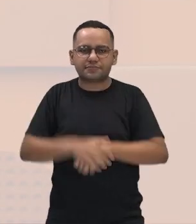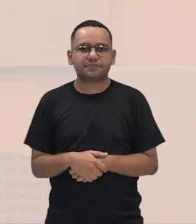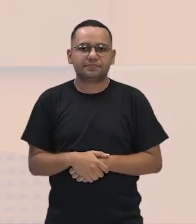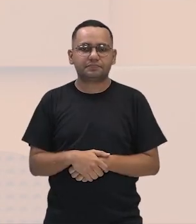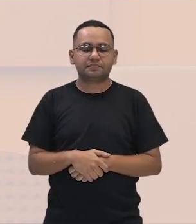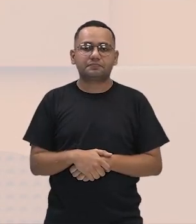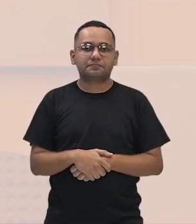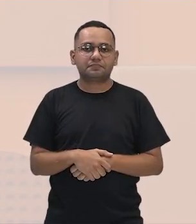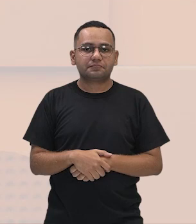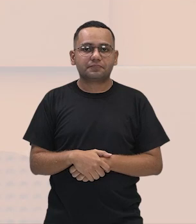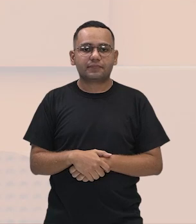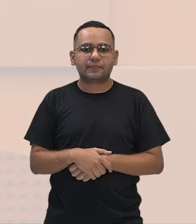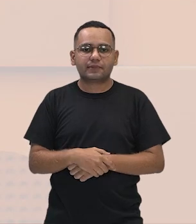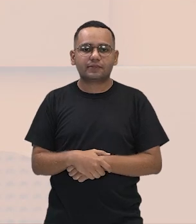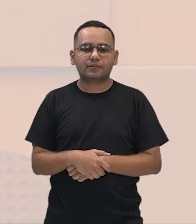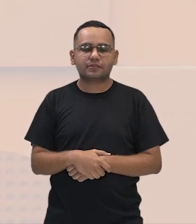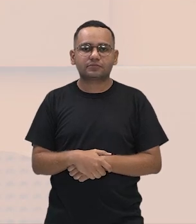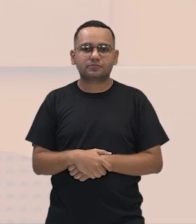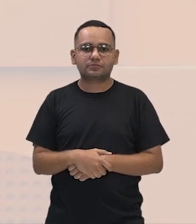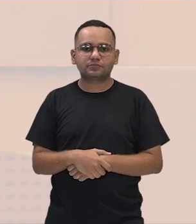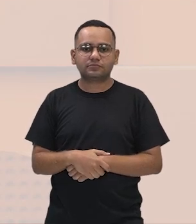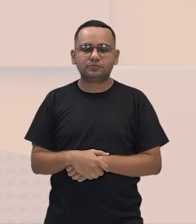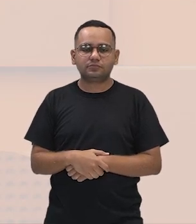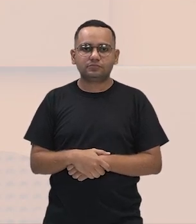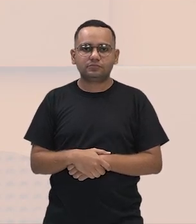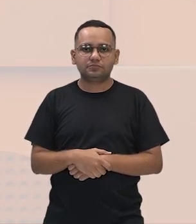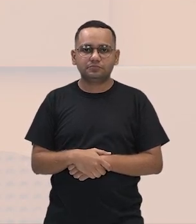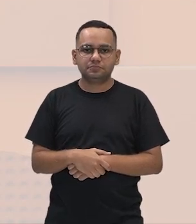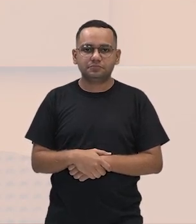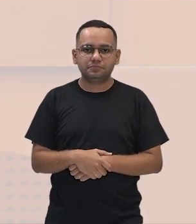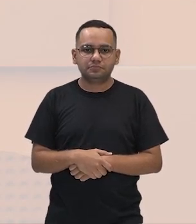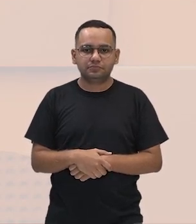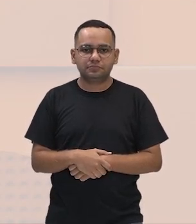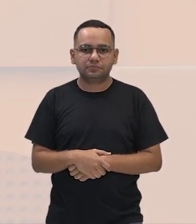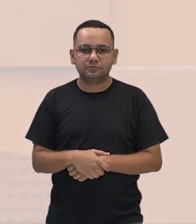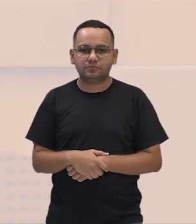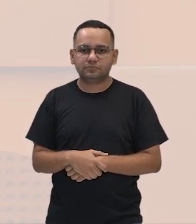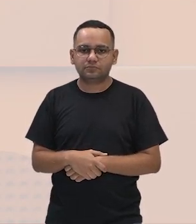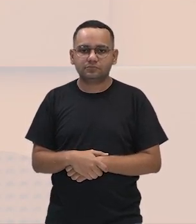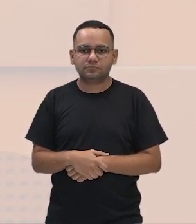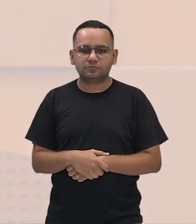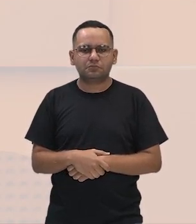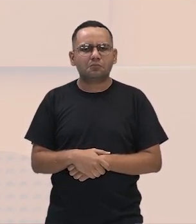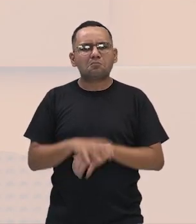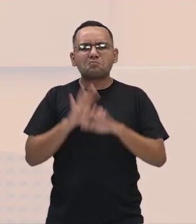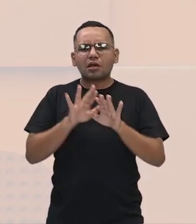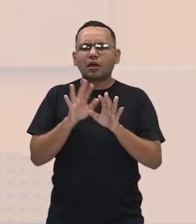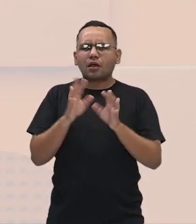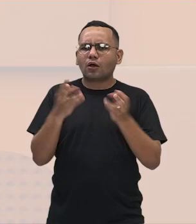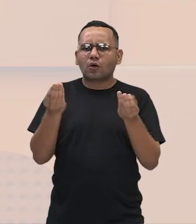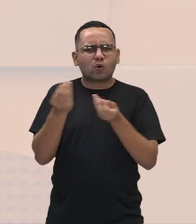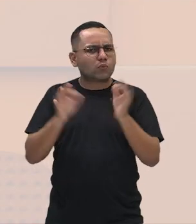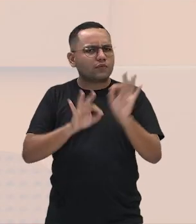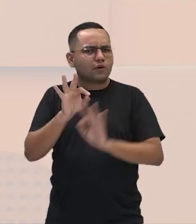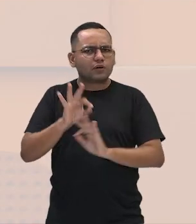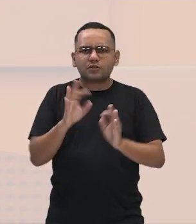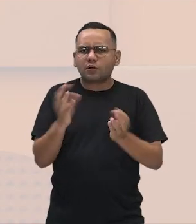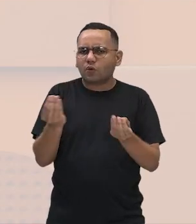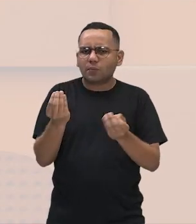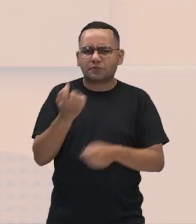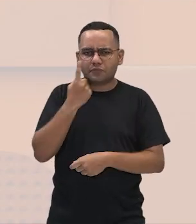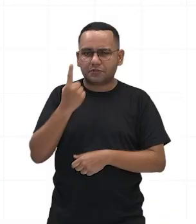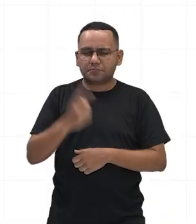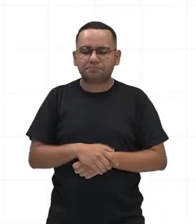Roma, certo? Então, muito bem. Como é que estava estruturada essa civilização, essa cidade, esse povo? Então,